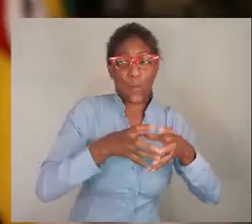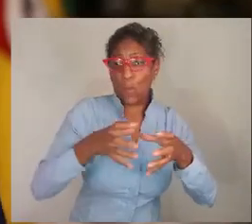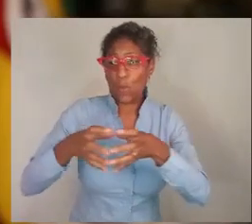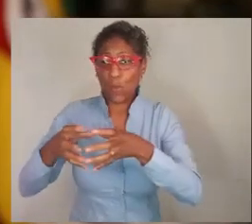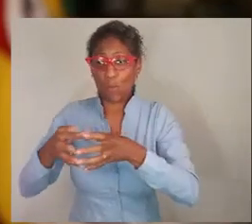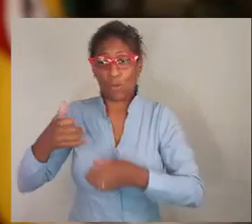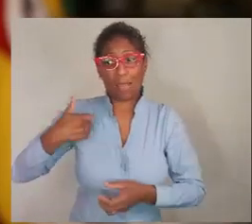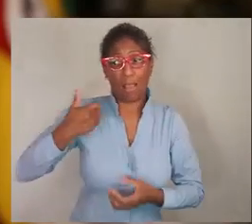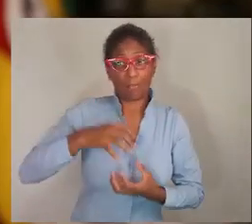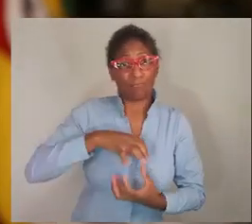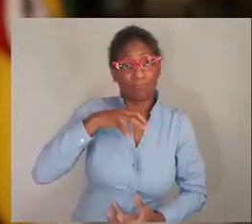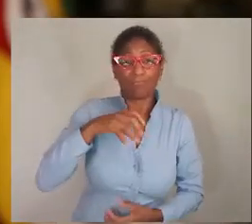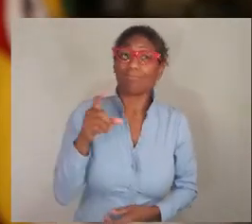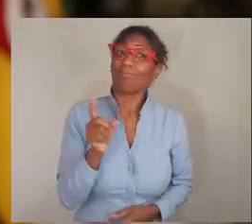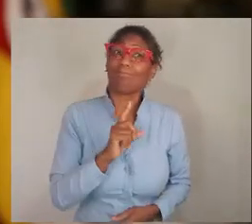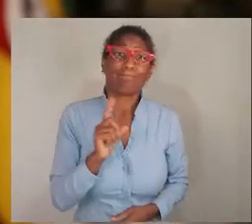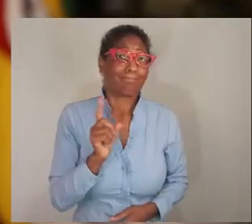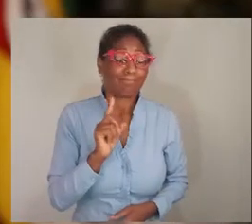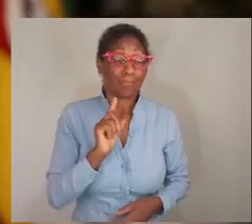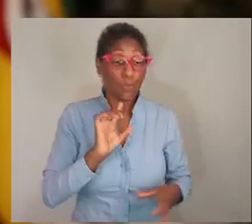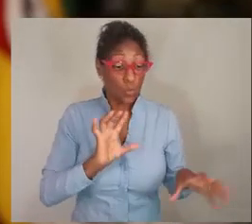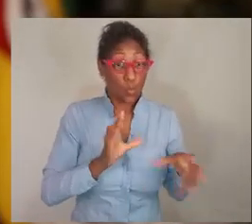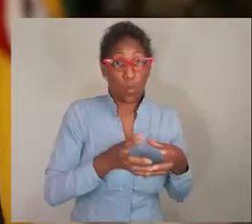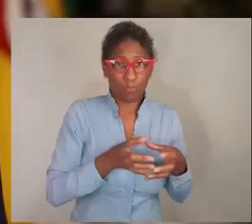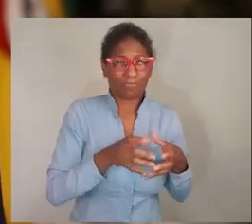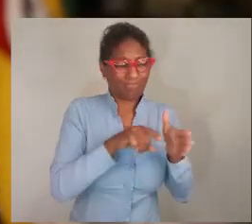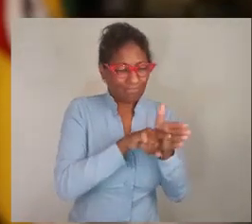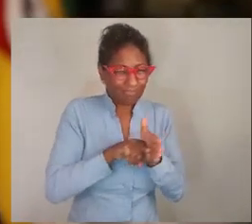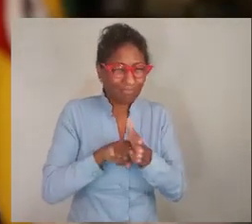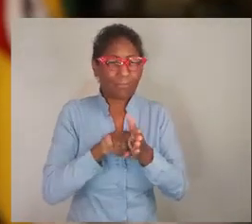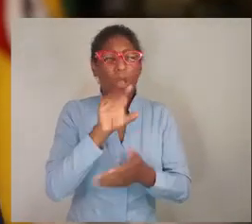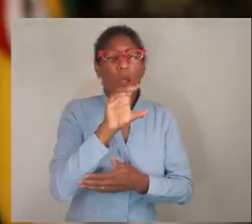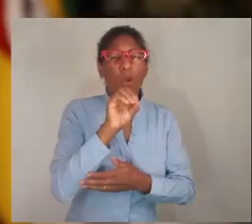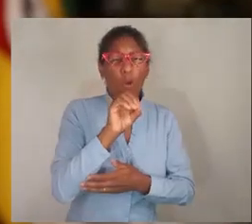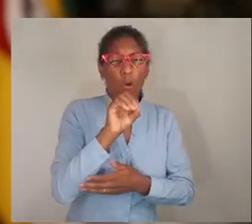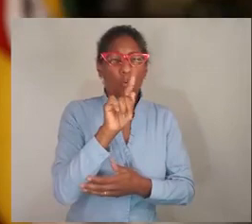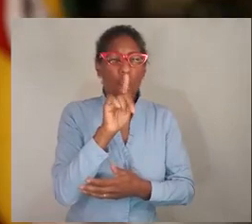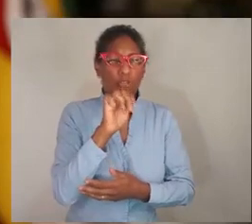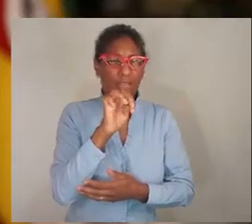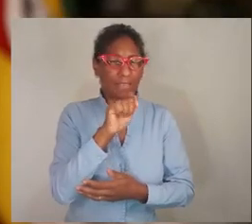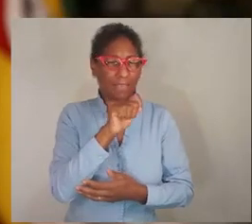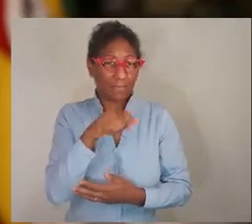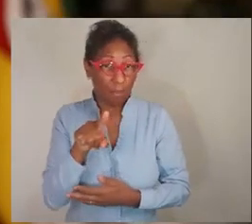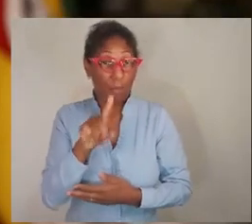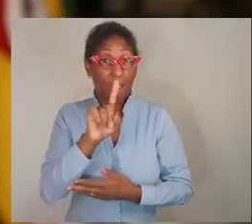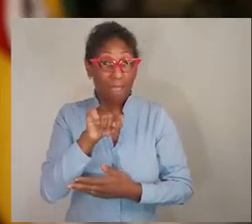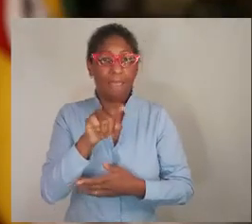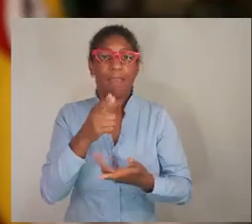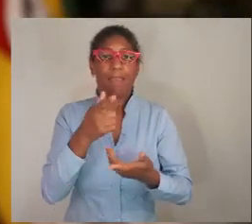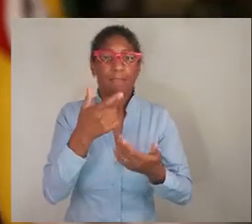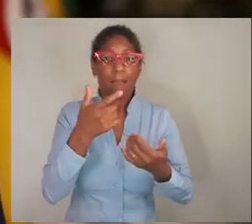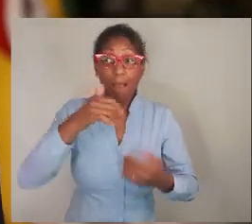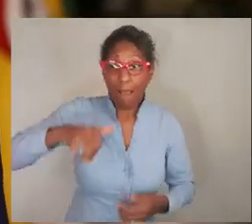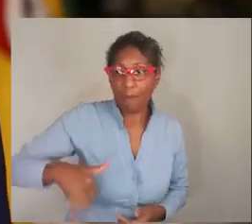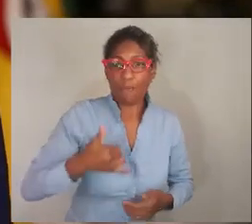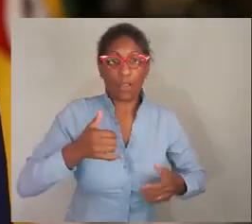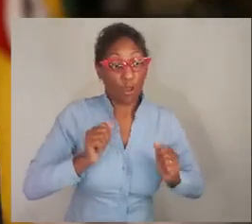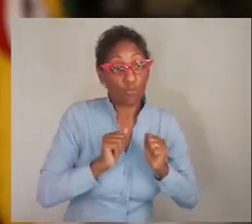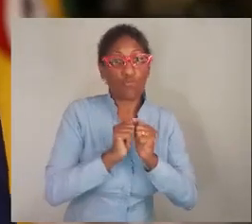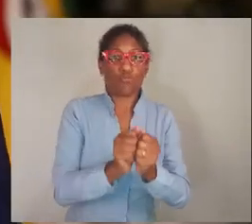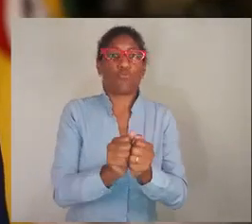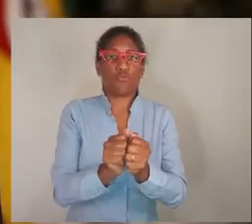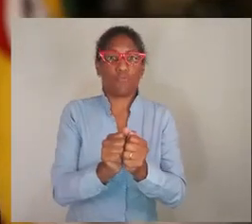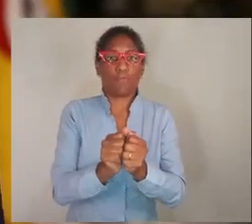conhecidos grupos de risco. A cogestão que nós criamos foi uma ferramenta para gerar engajamento